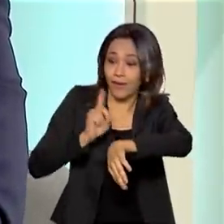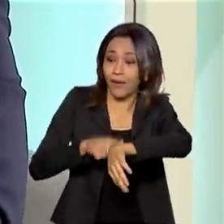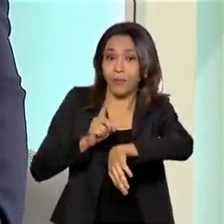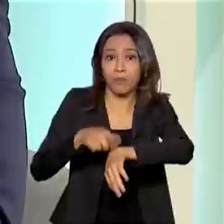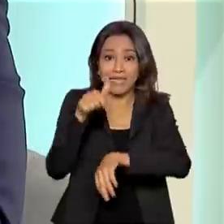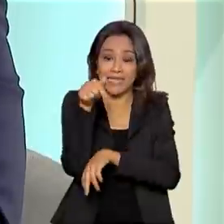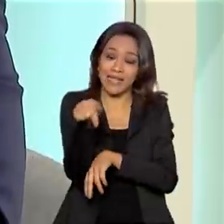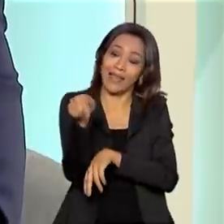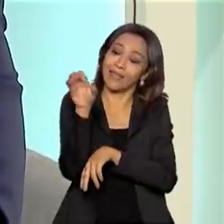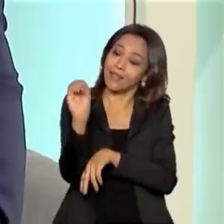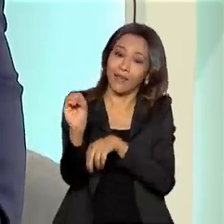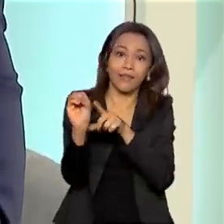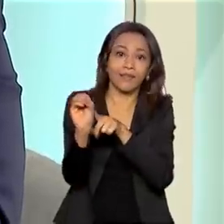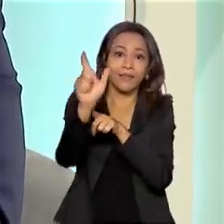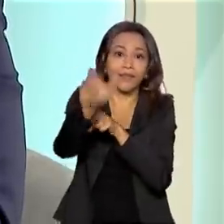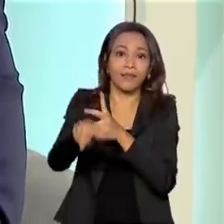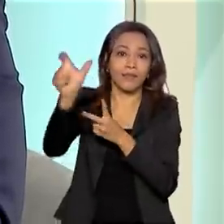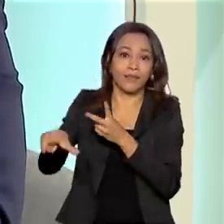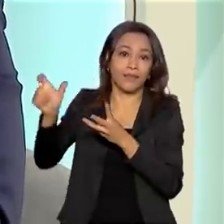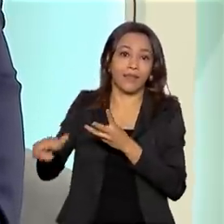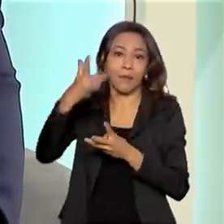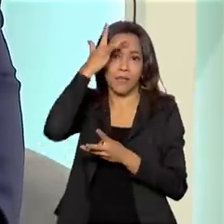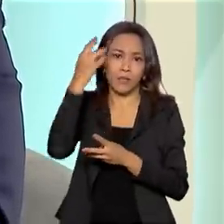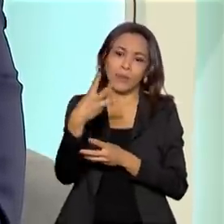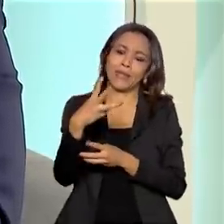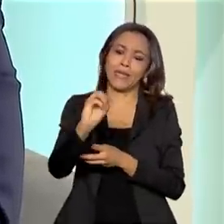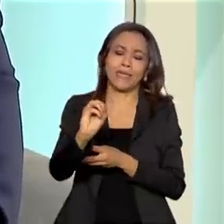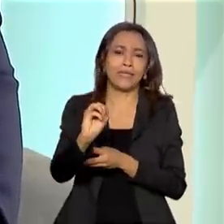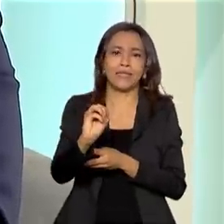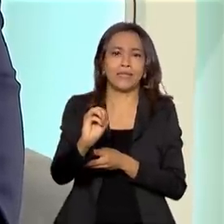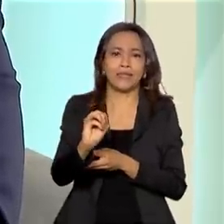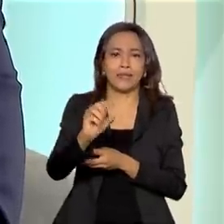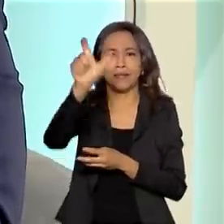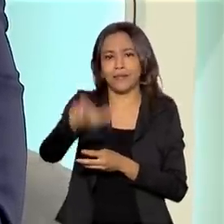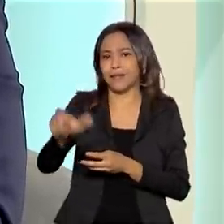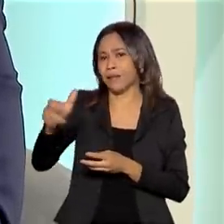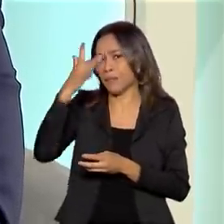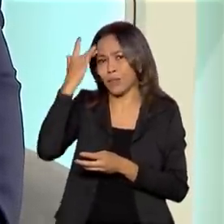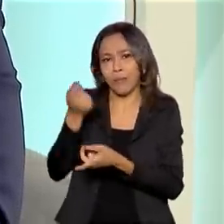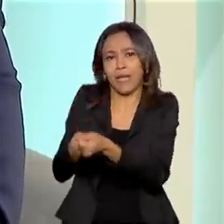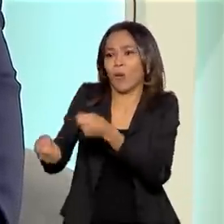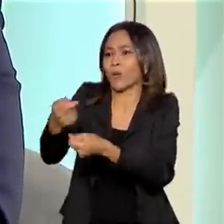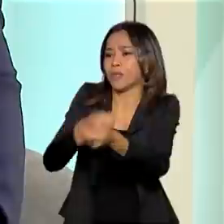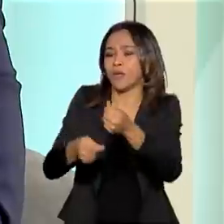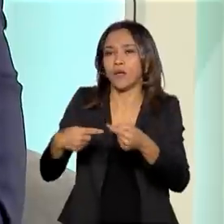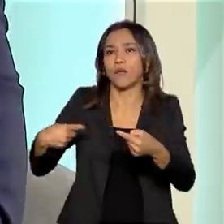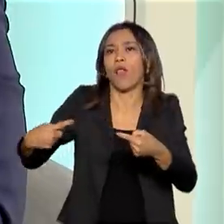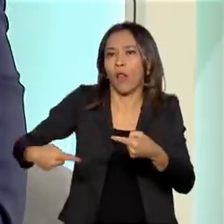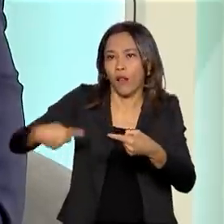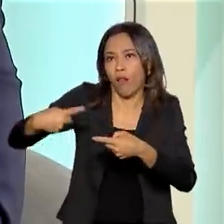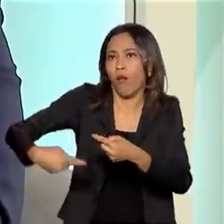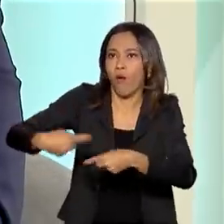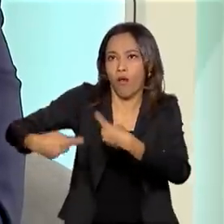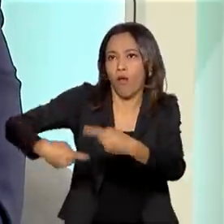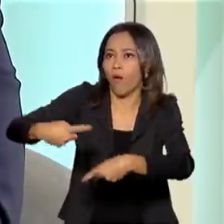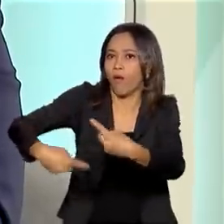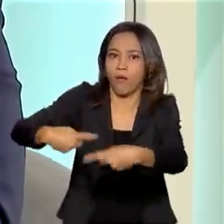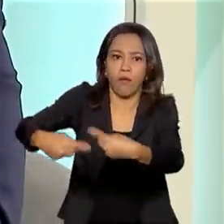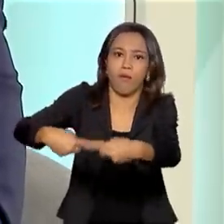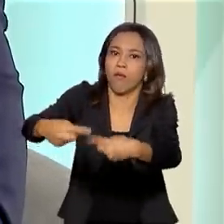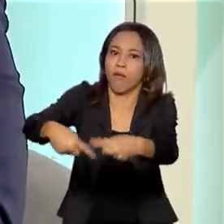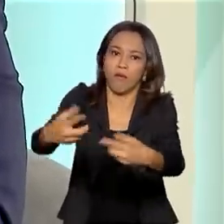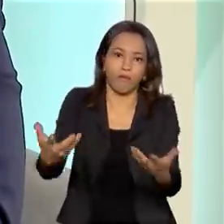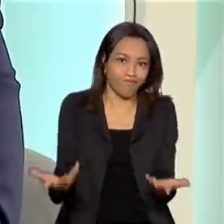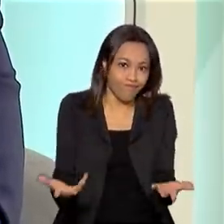70 negócios, 50 negócios, 30 que sejam, negociações diferentes. E isso se arrasta muito, muitas vezes. A lei